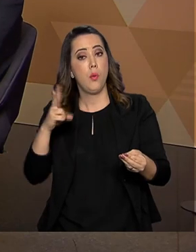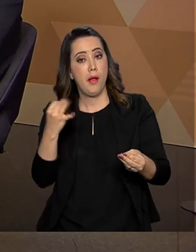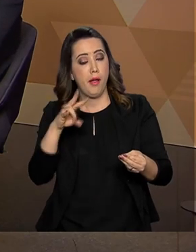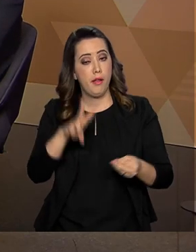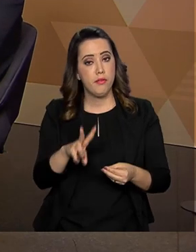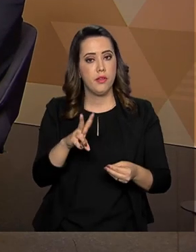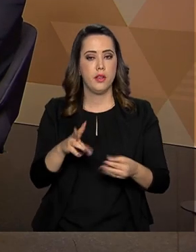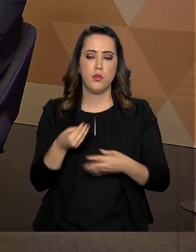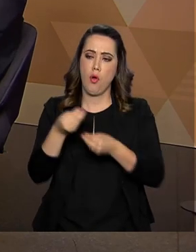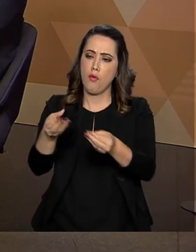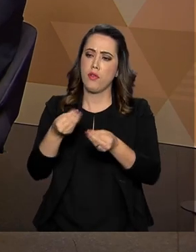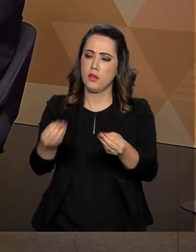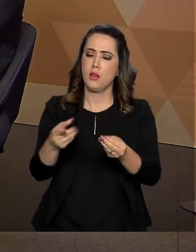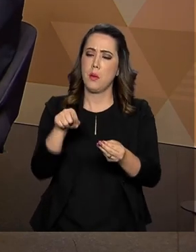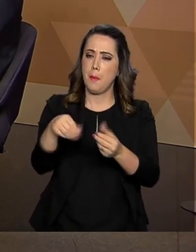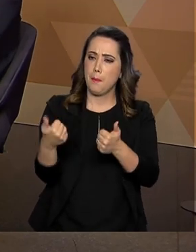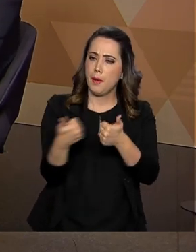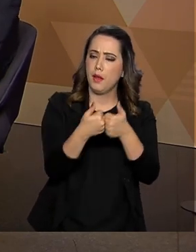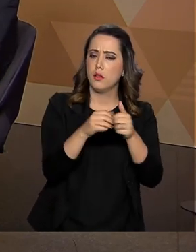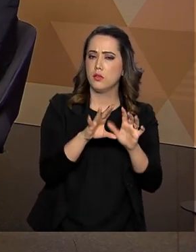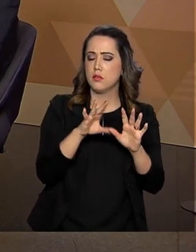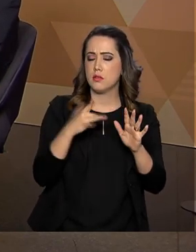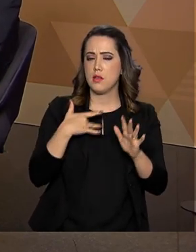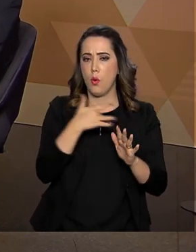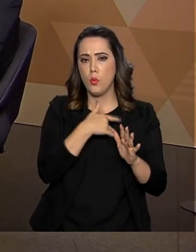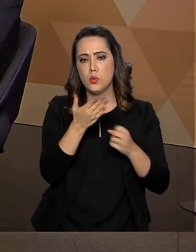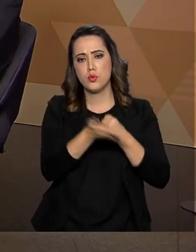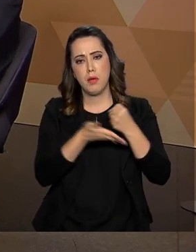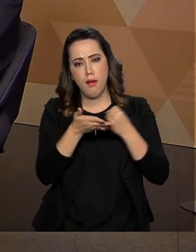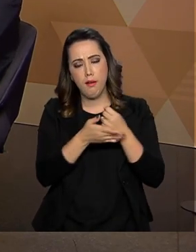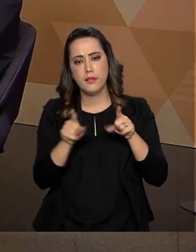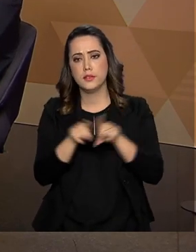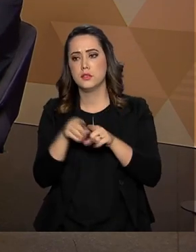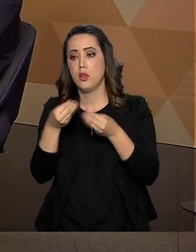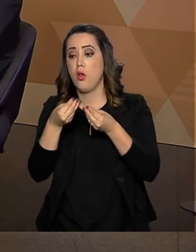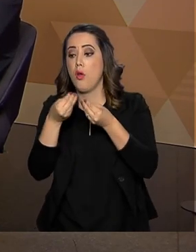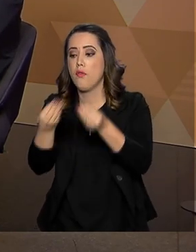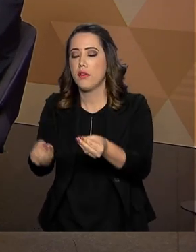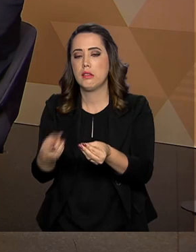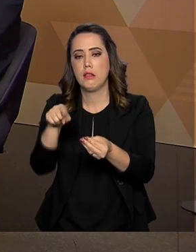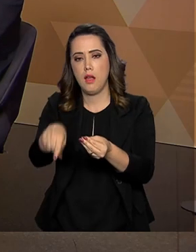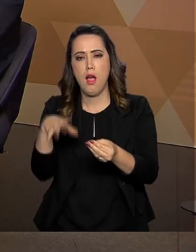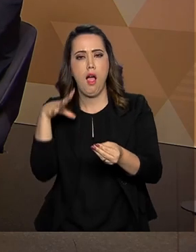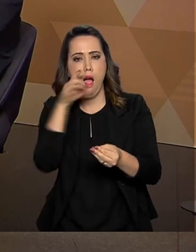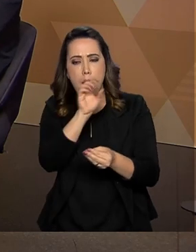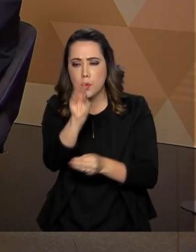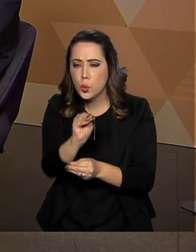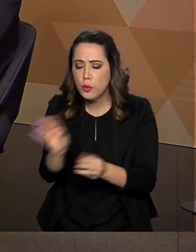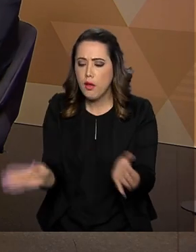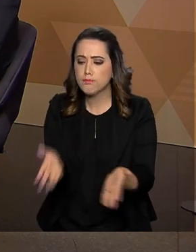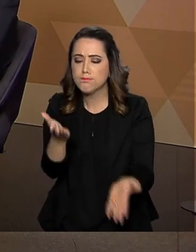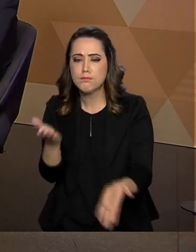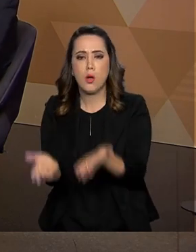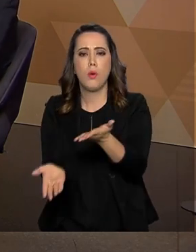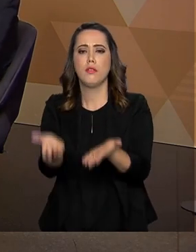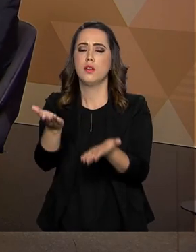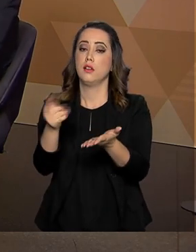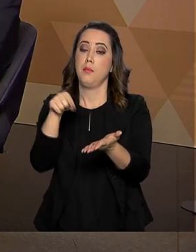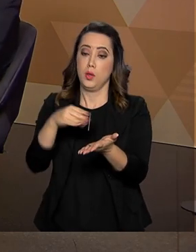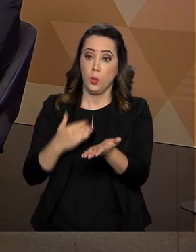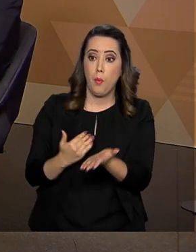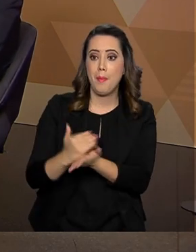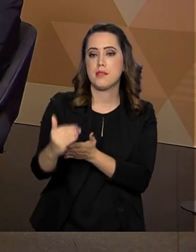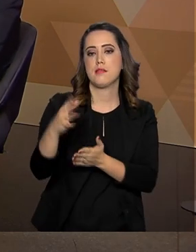do cidadão e retornar para eles o resultado mais ágil, preciso, para que o tratamento seja iniciado